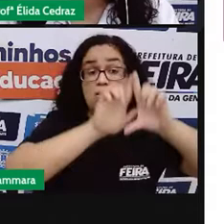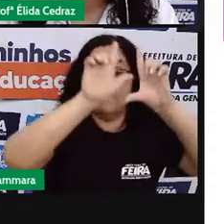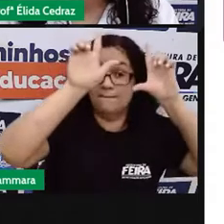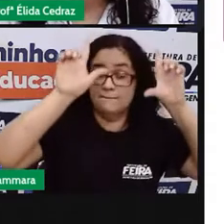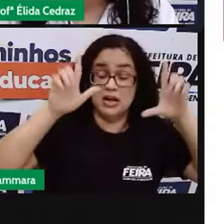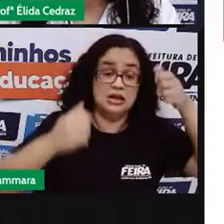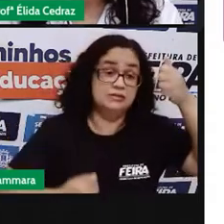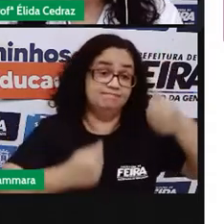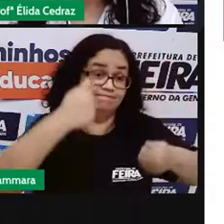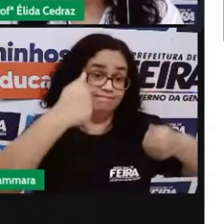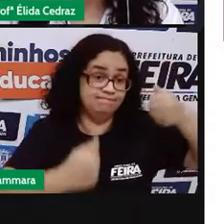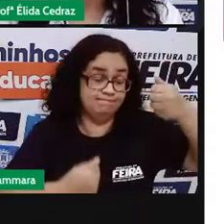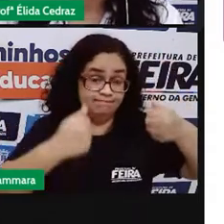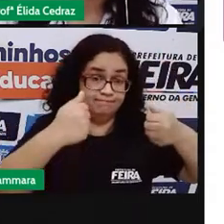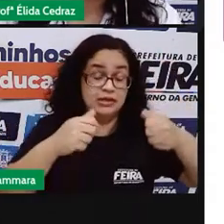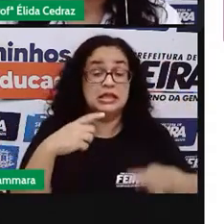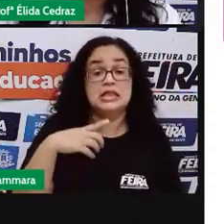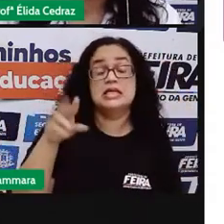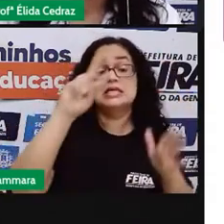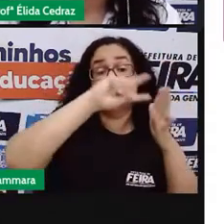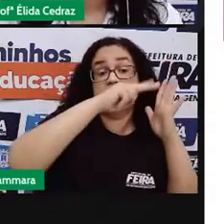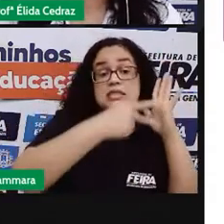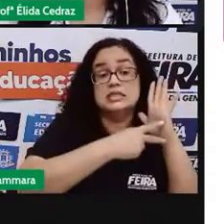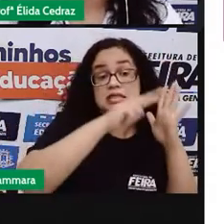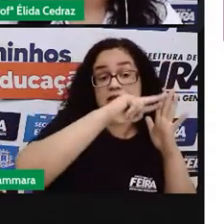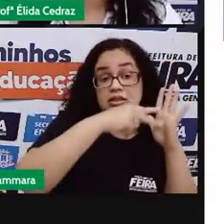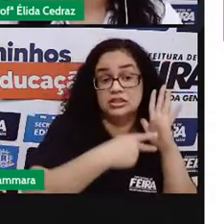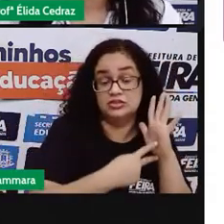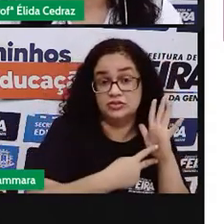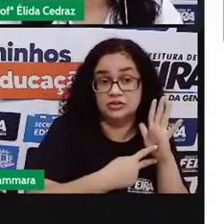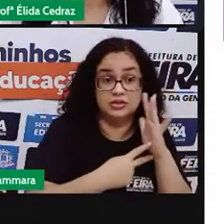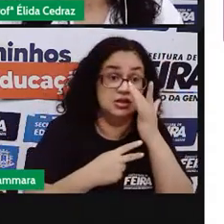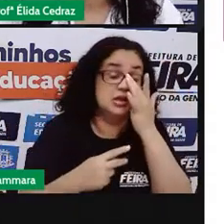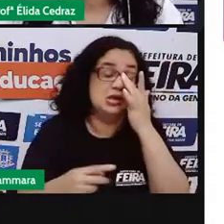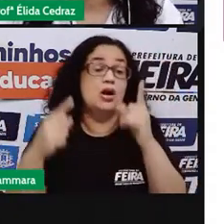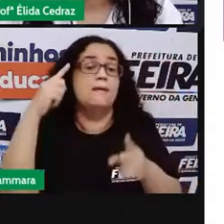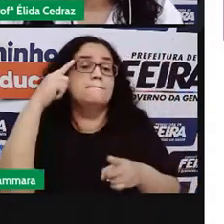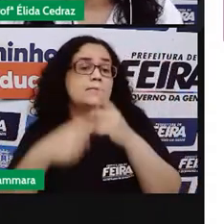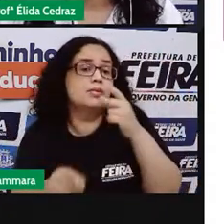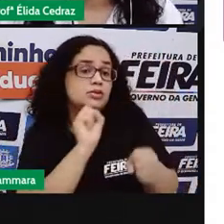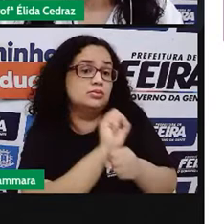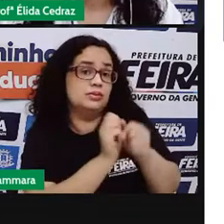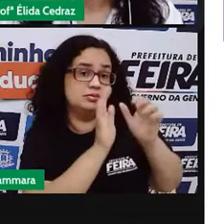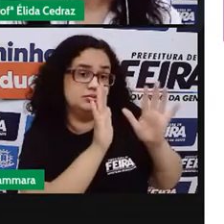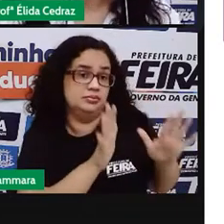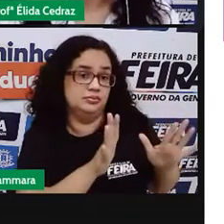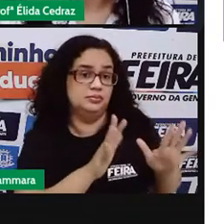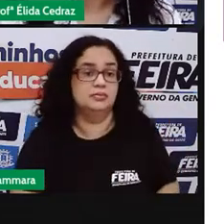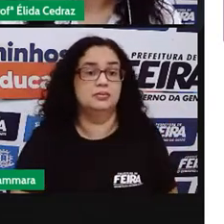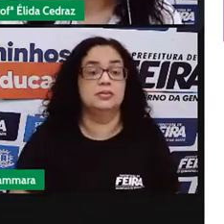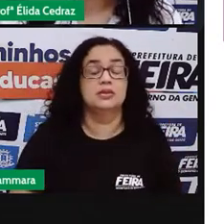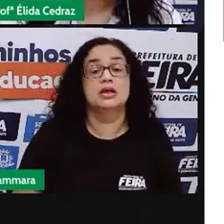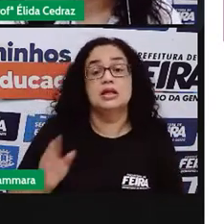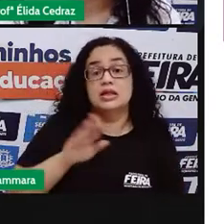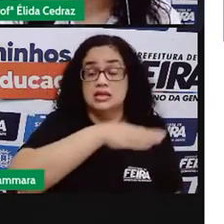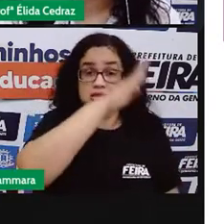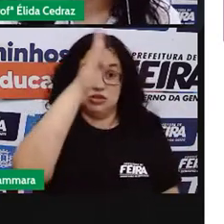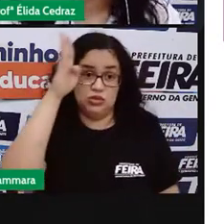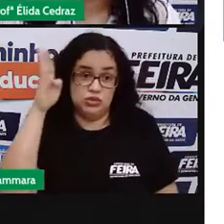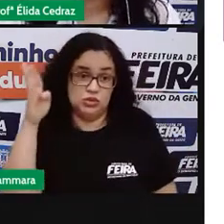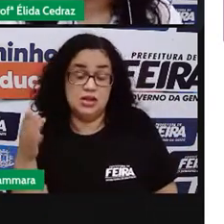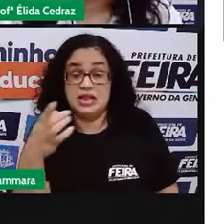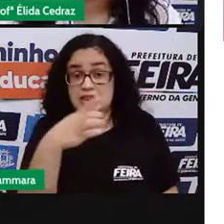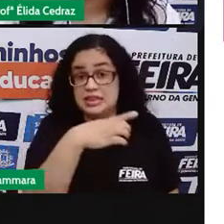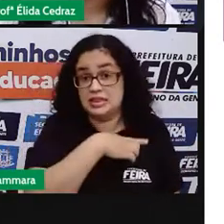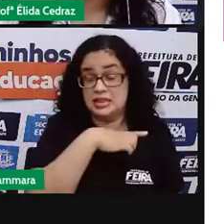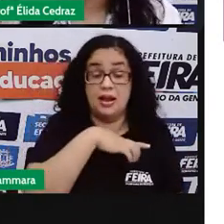de trânsito, que significa proibido estacionar. E a sua direita aqui,